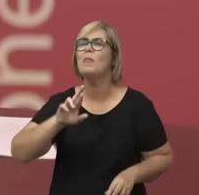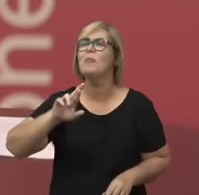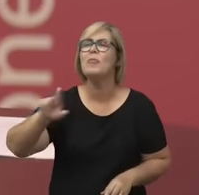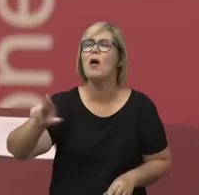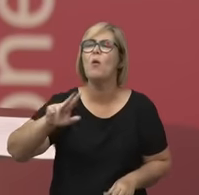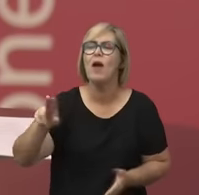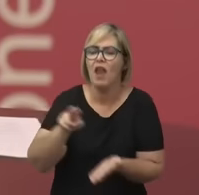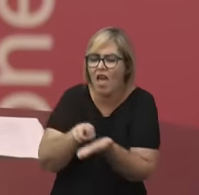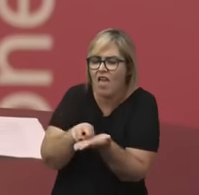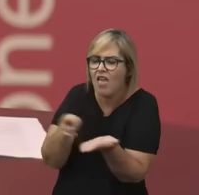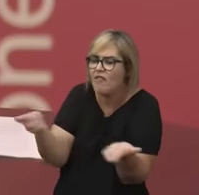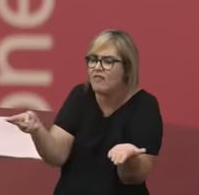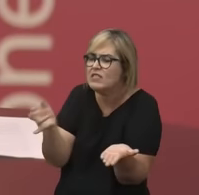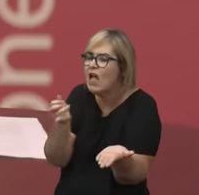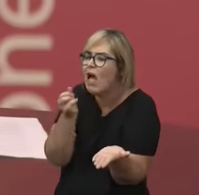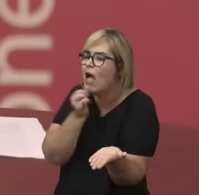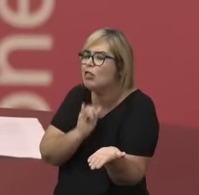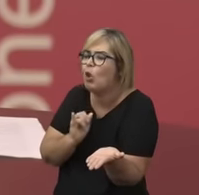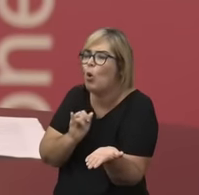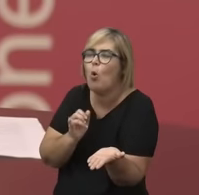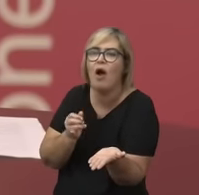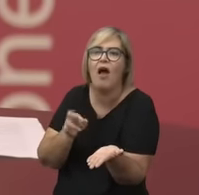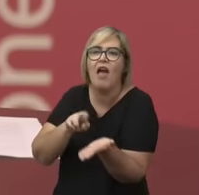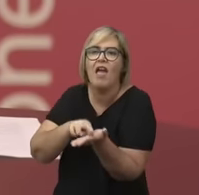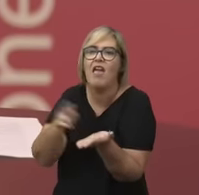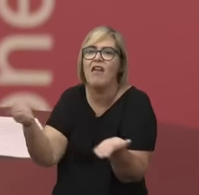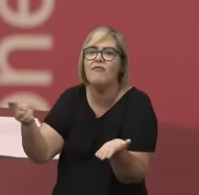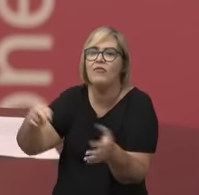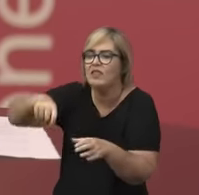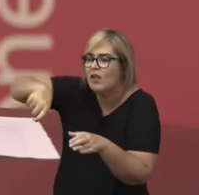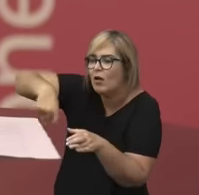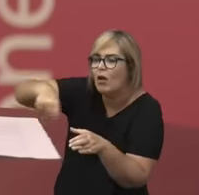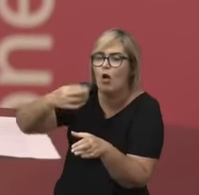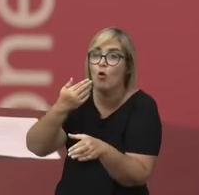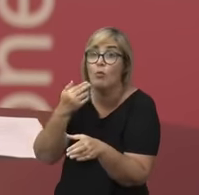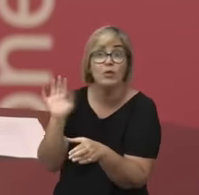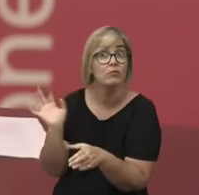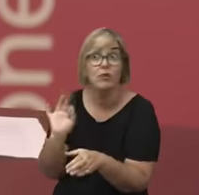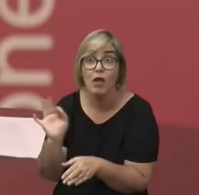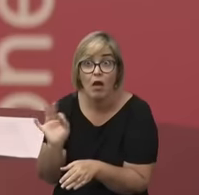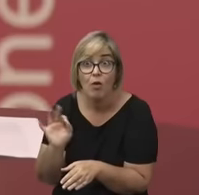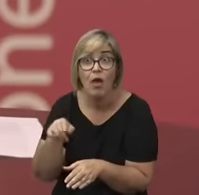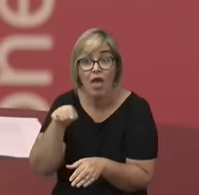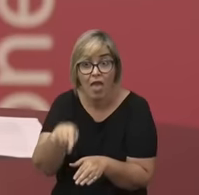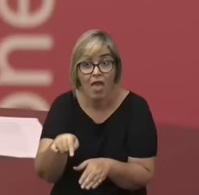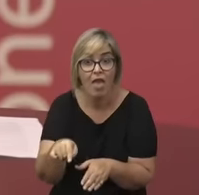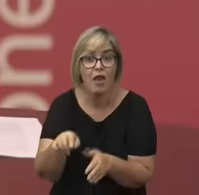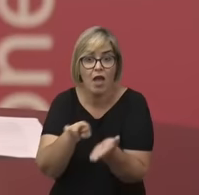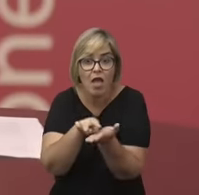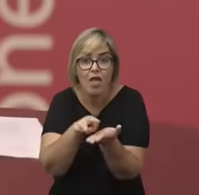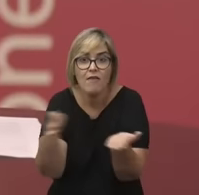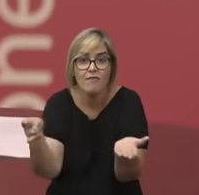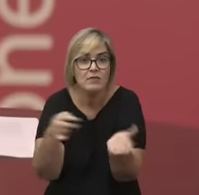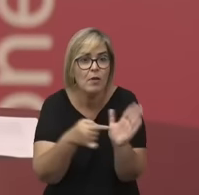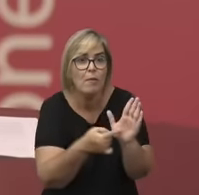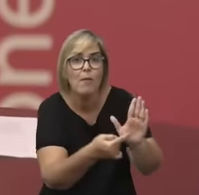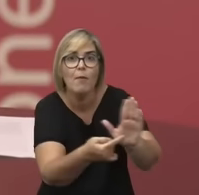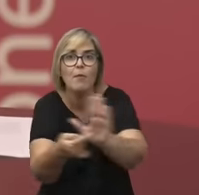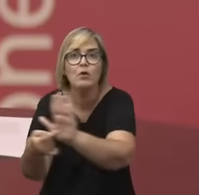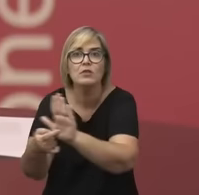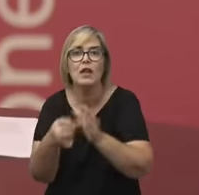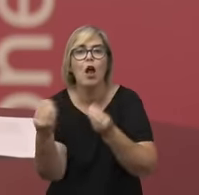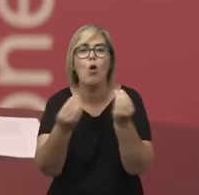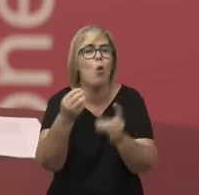não eram revistas de receitas, eram revistas sobre a condição social, o modo como as mulheres eram